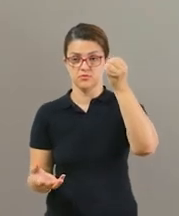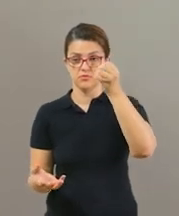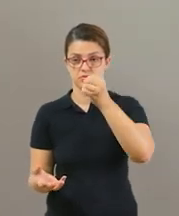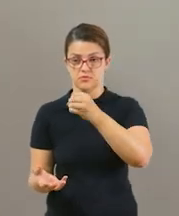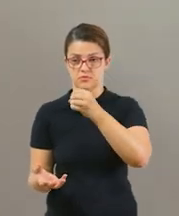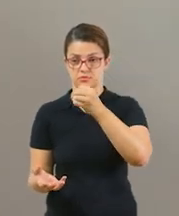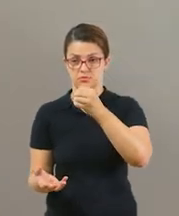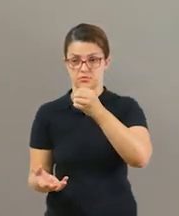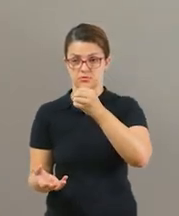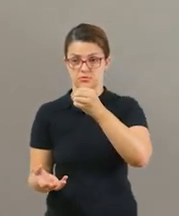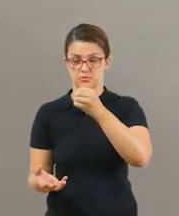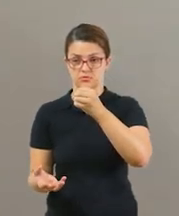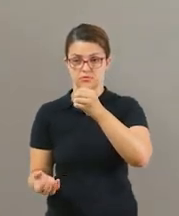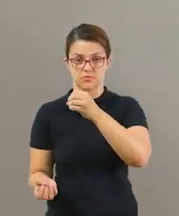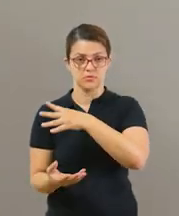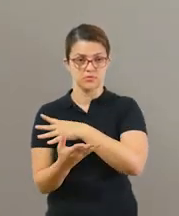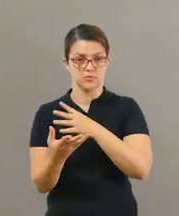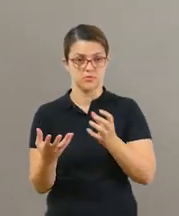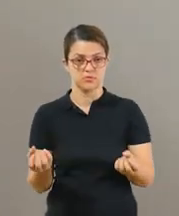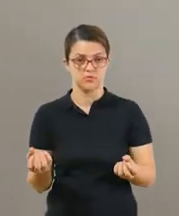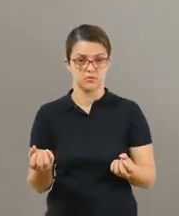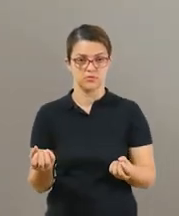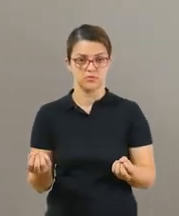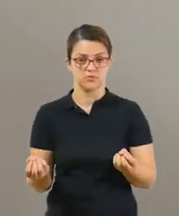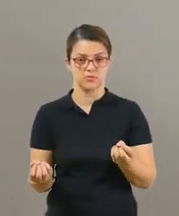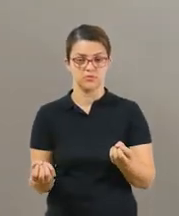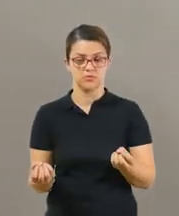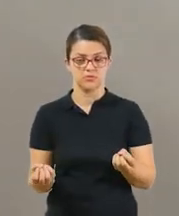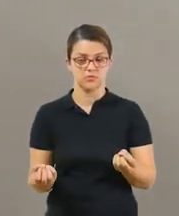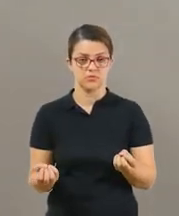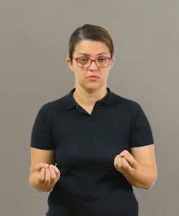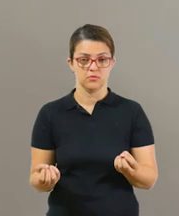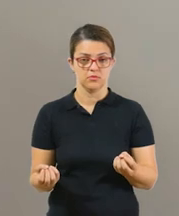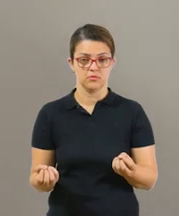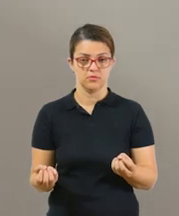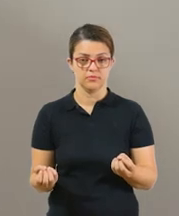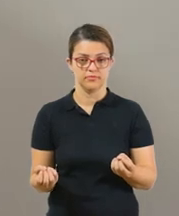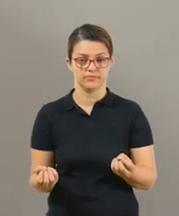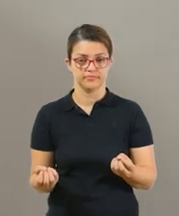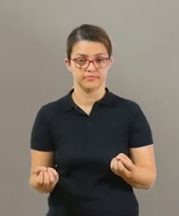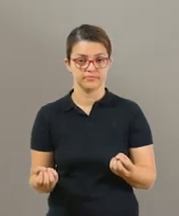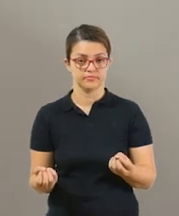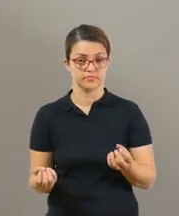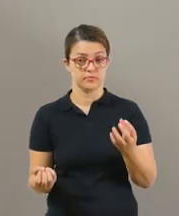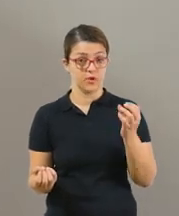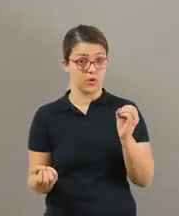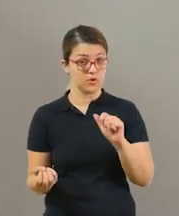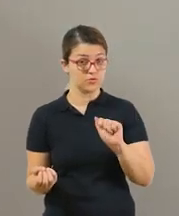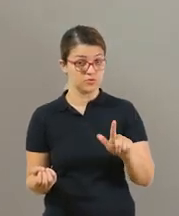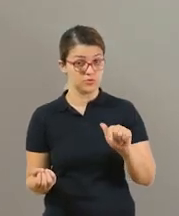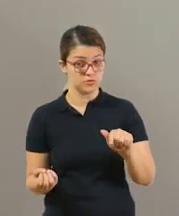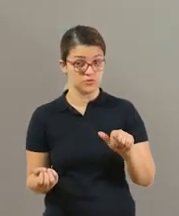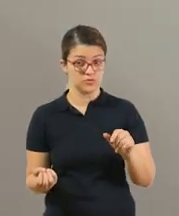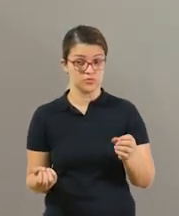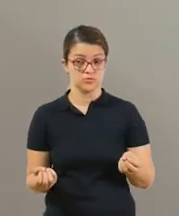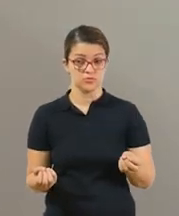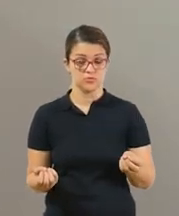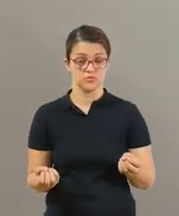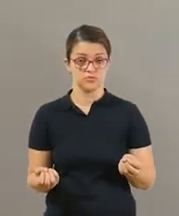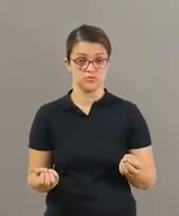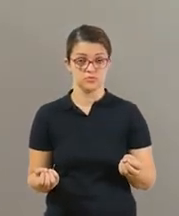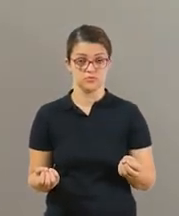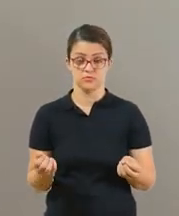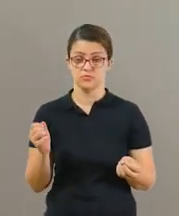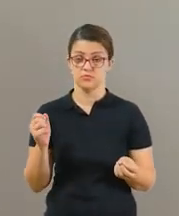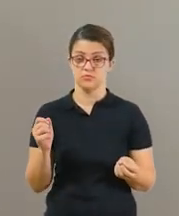cima e antes da bolinha cair na minha mão, eu vou jogar a que estava nessa mão para a outra, tá bom? No meu caso, eu vou jogar a bolinha